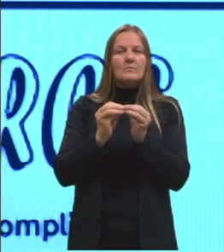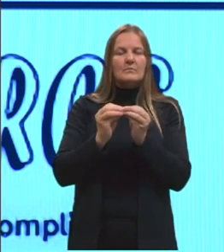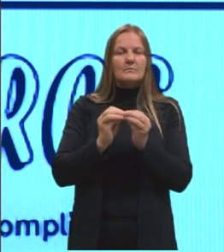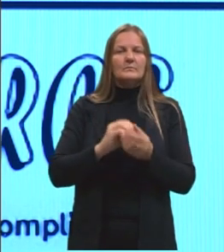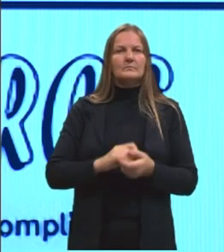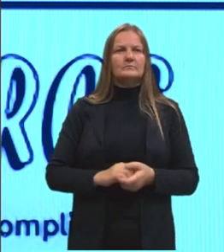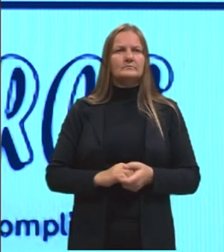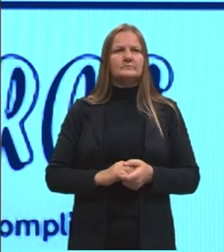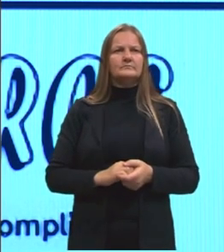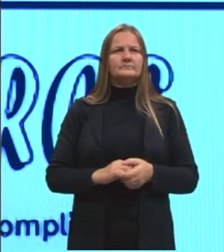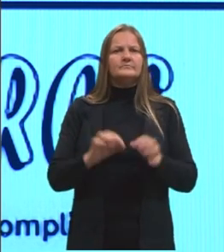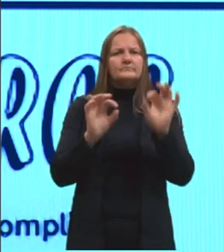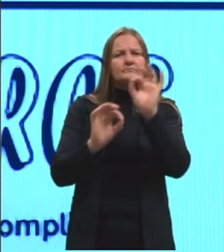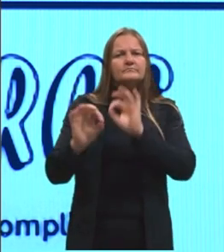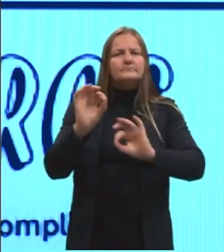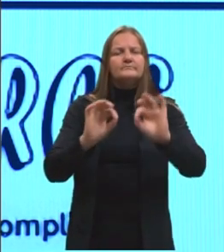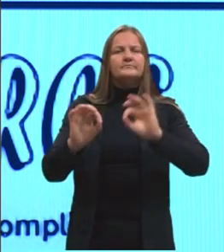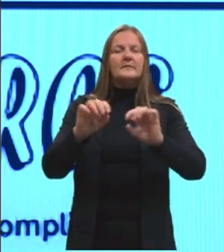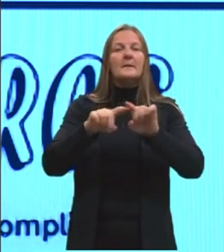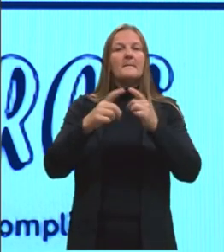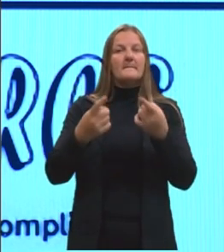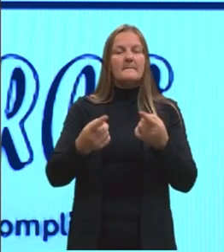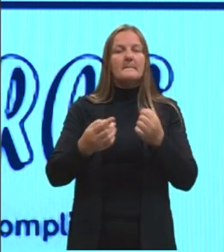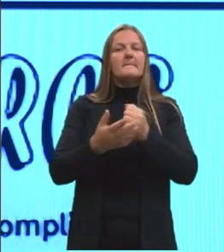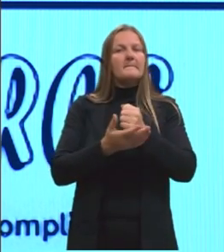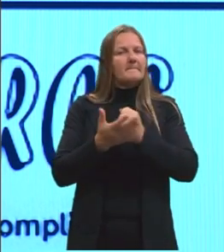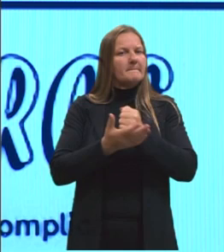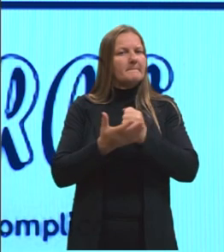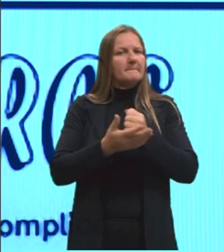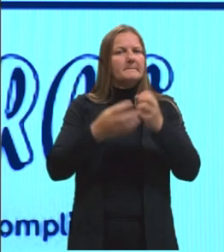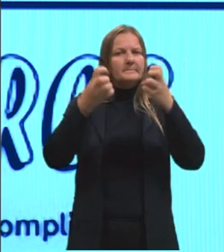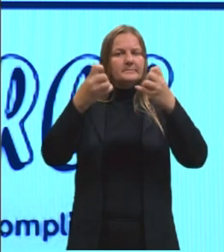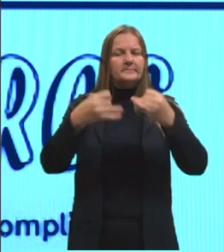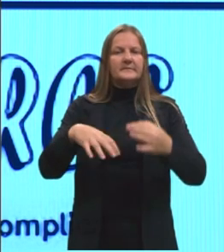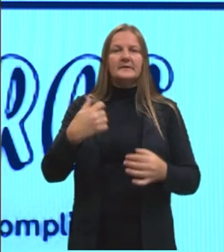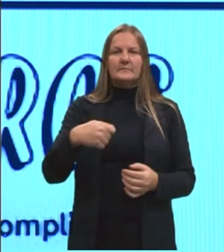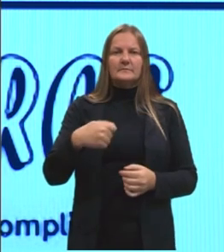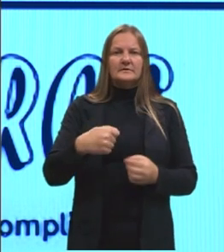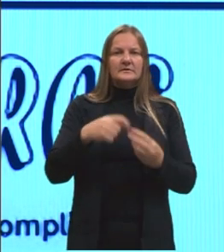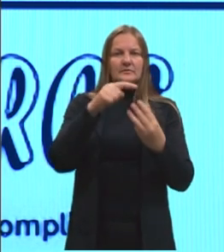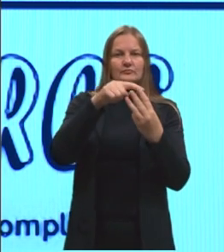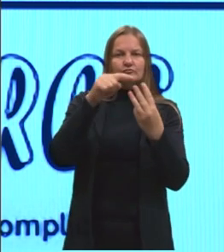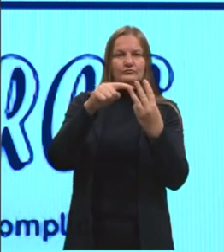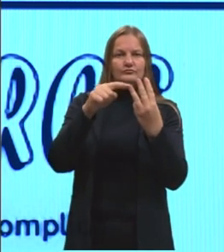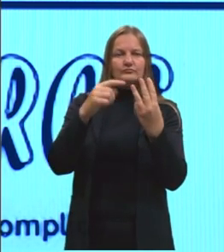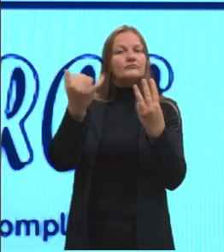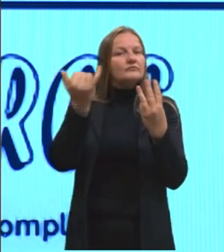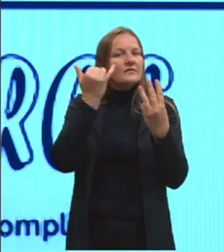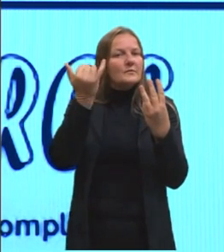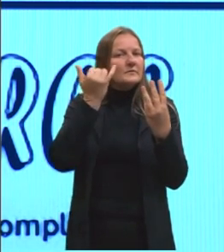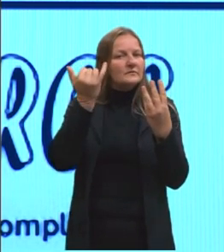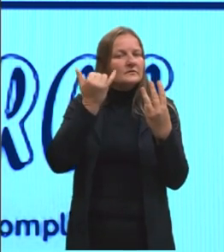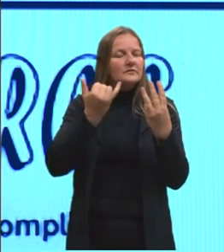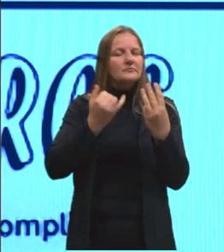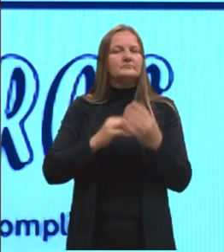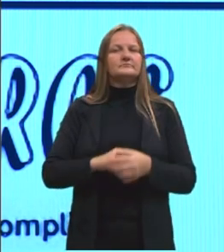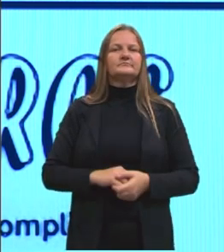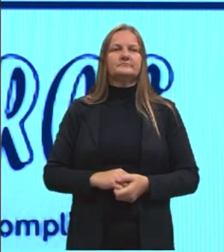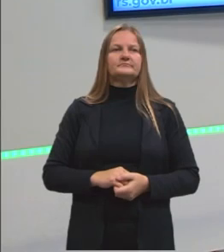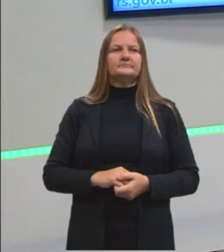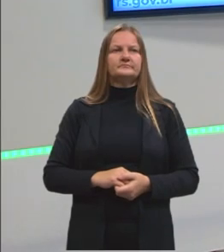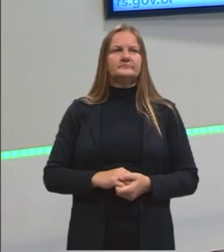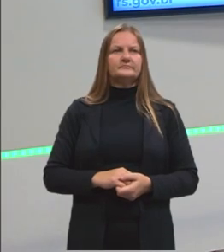equaçãozinha aqui, tá? Mas, basicamente, nós precisamos dessas informações ou dessas incógnitas.